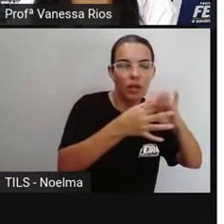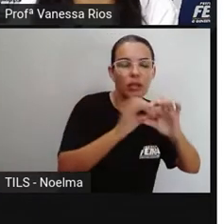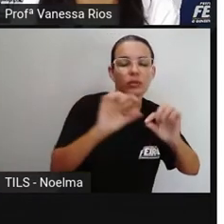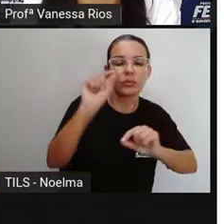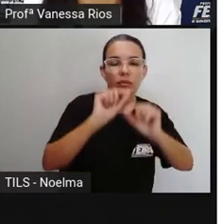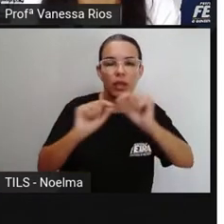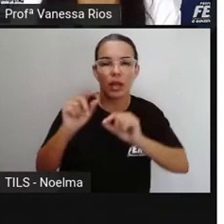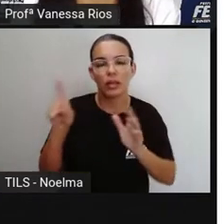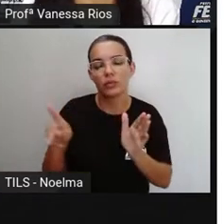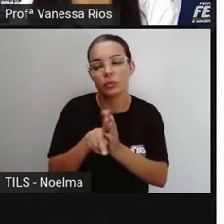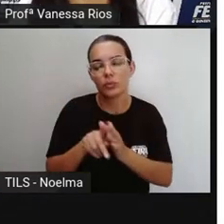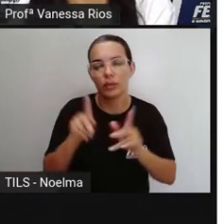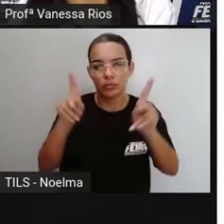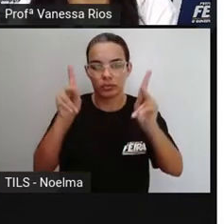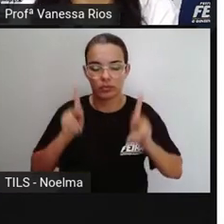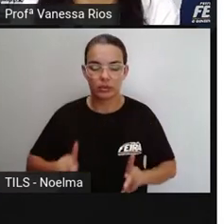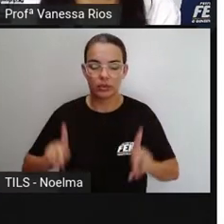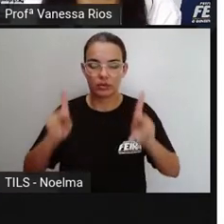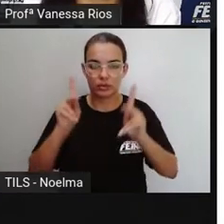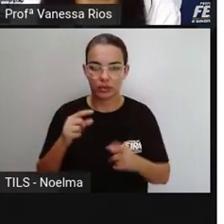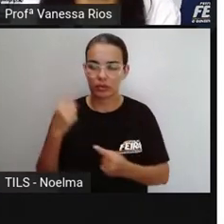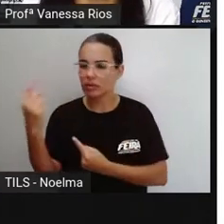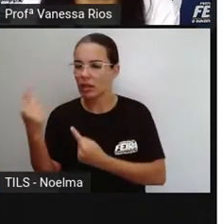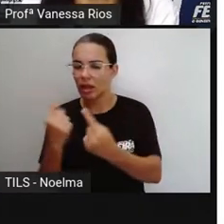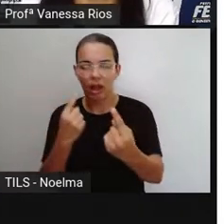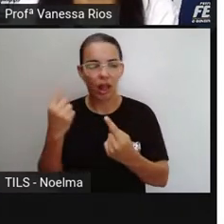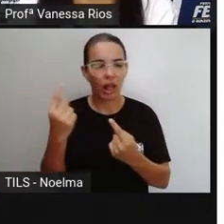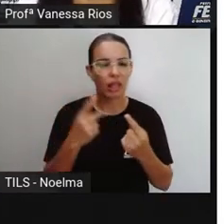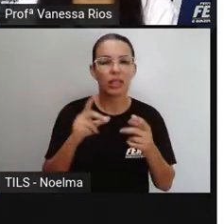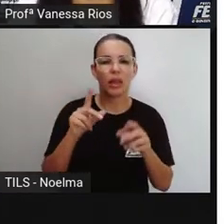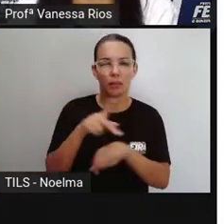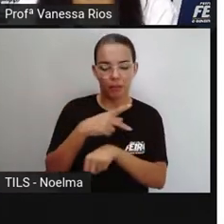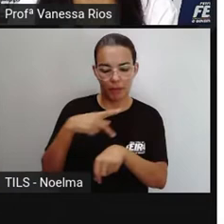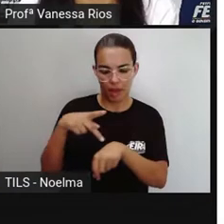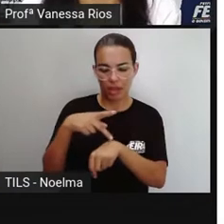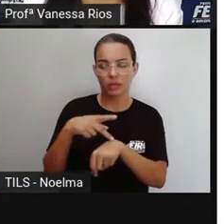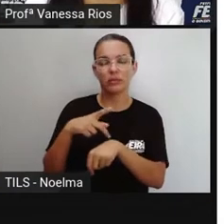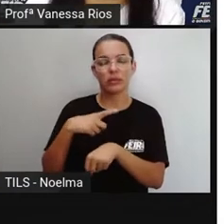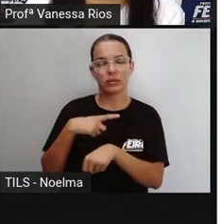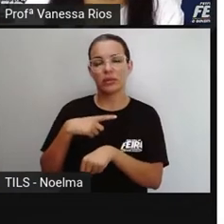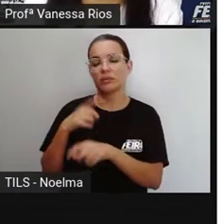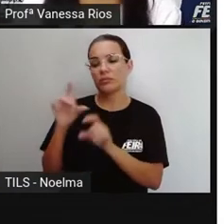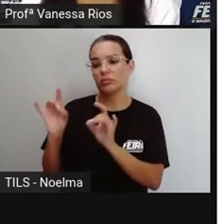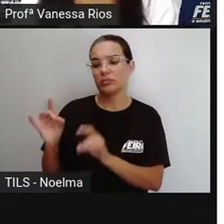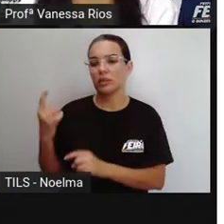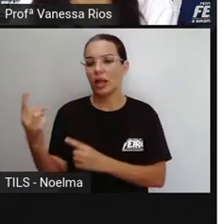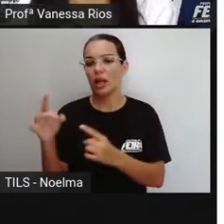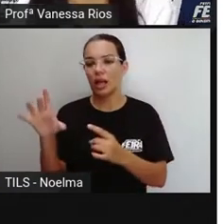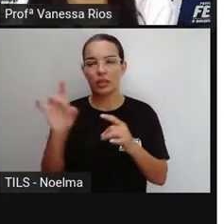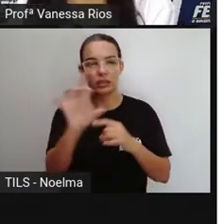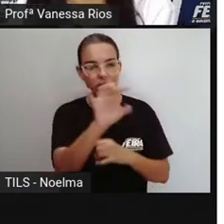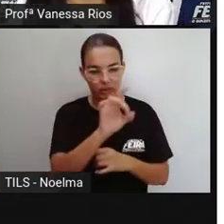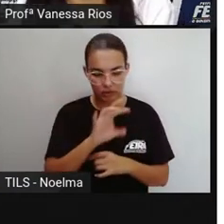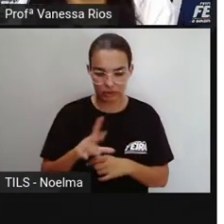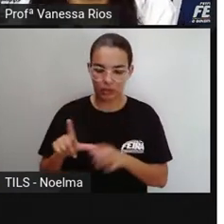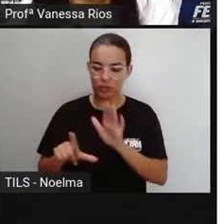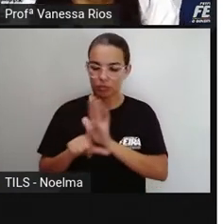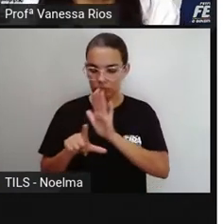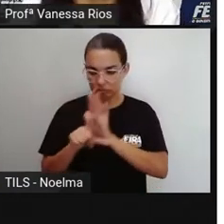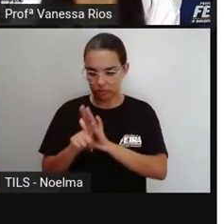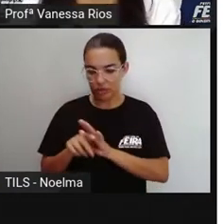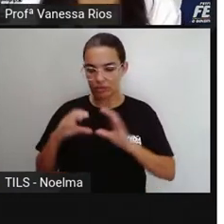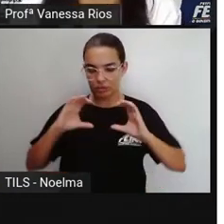possui aí as suas leis específicas. Então aquilo que é direito e aquilo que é dever do